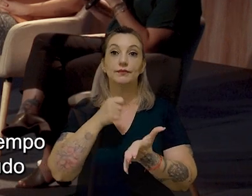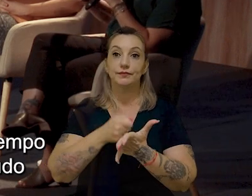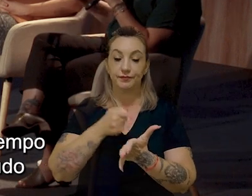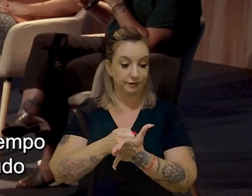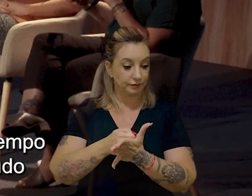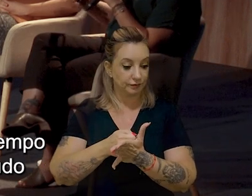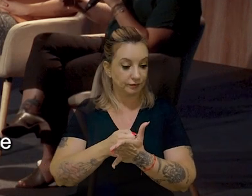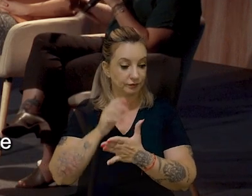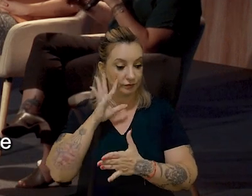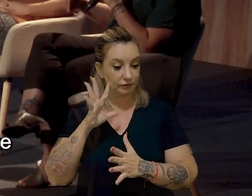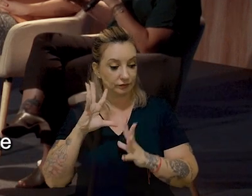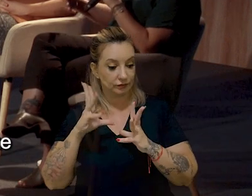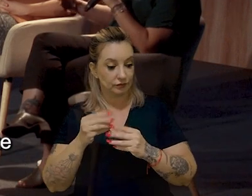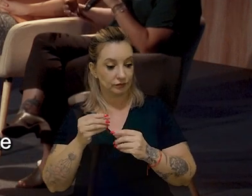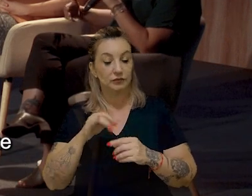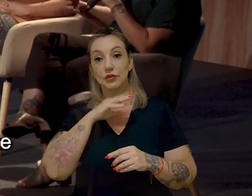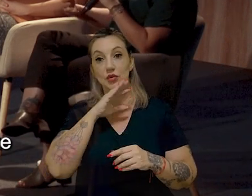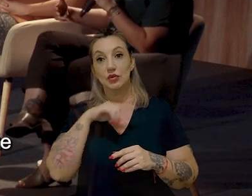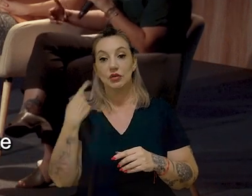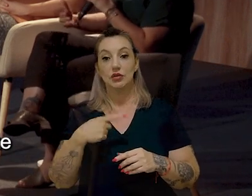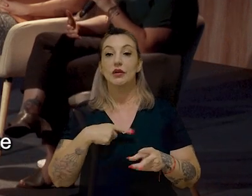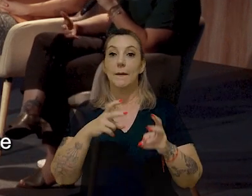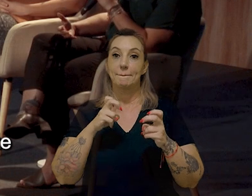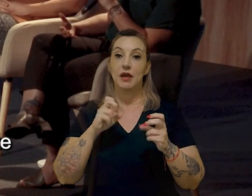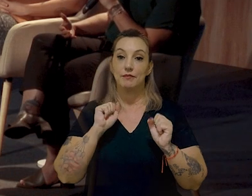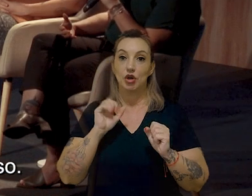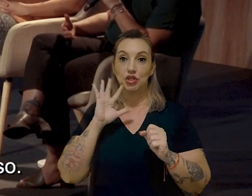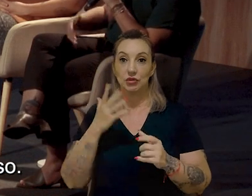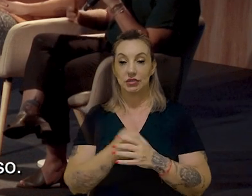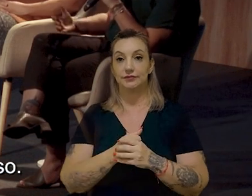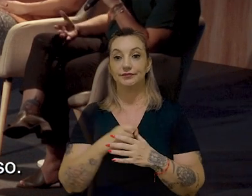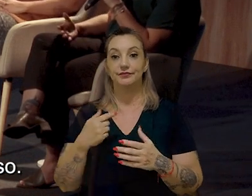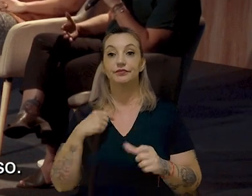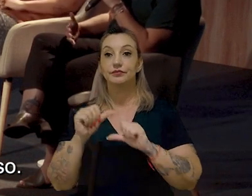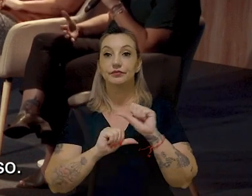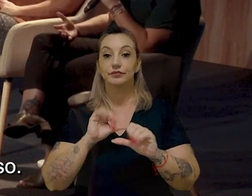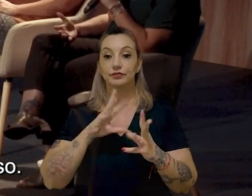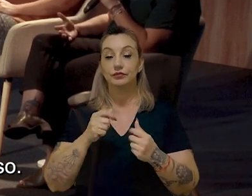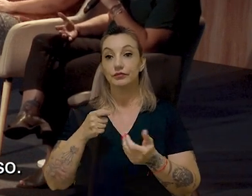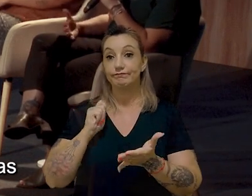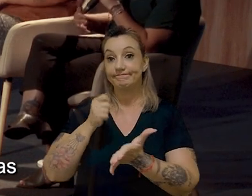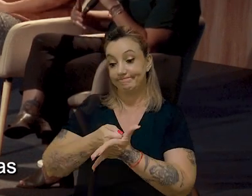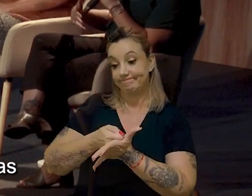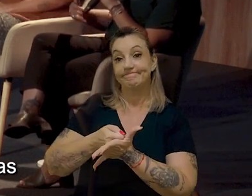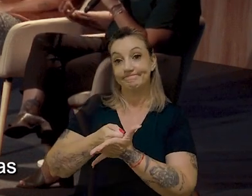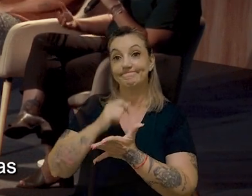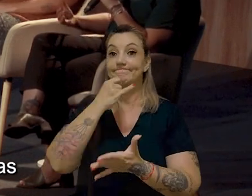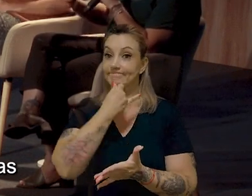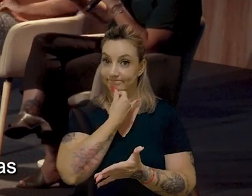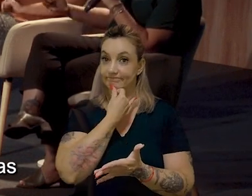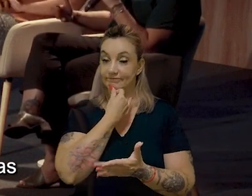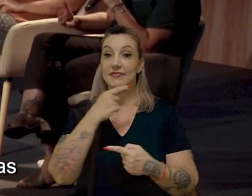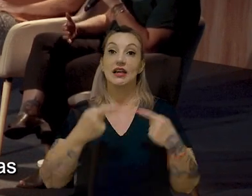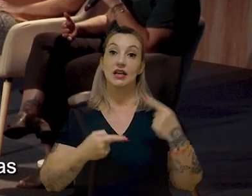que a consequência de tudo isso não seja tão ruim quanto a gente está vendo o ela pode ser. E a gente só muda o mundo pelo bolso. Infelizmente,